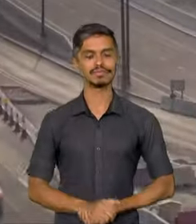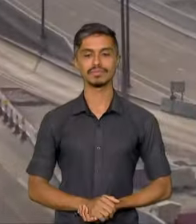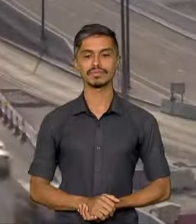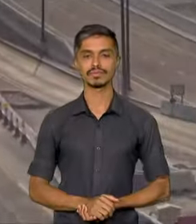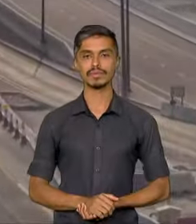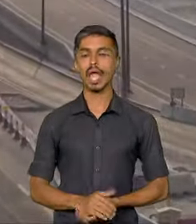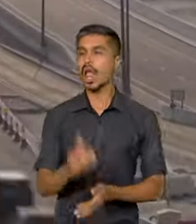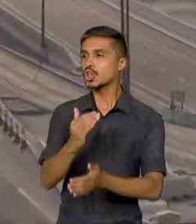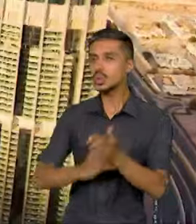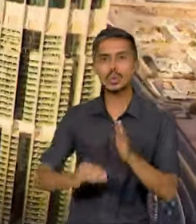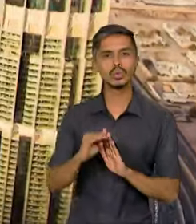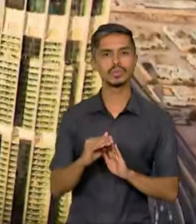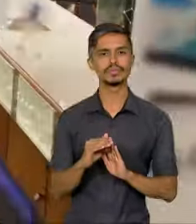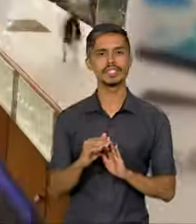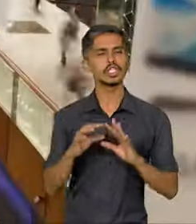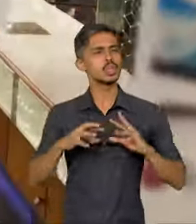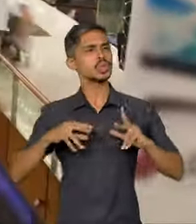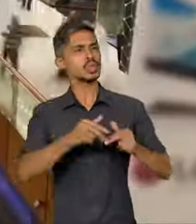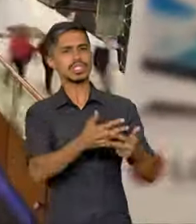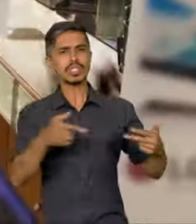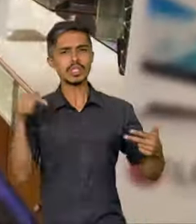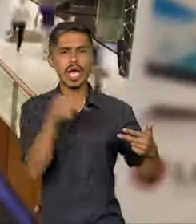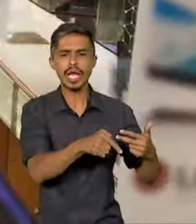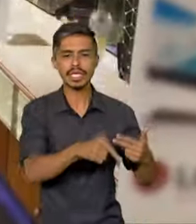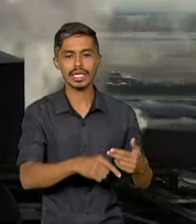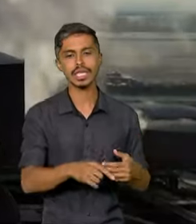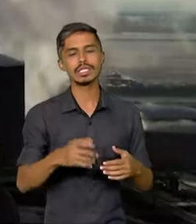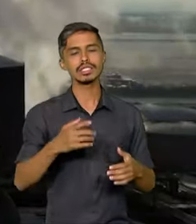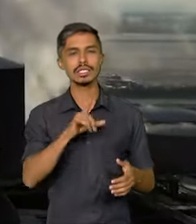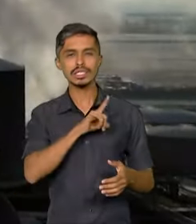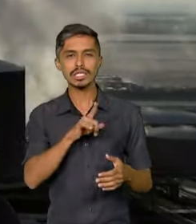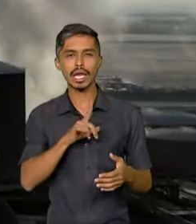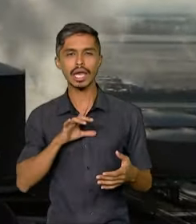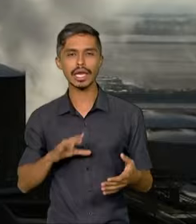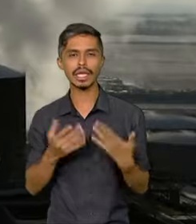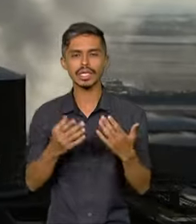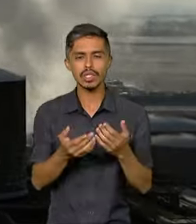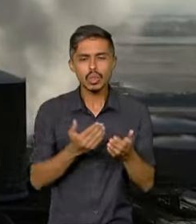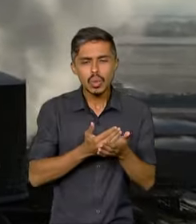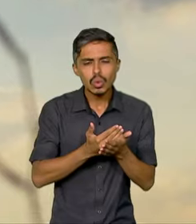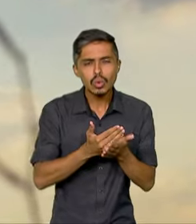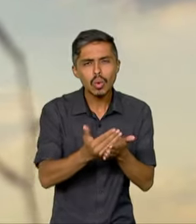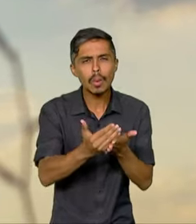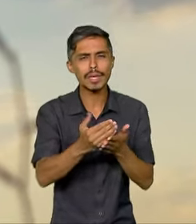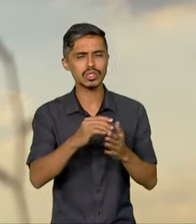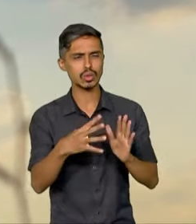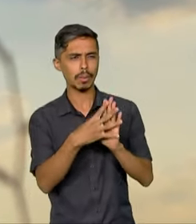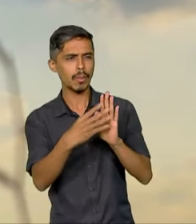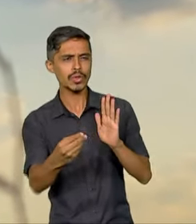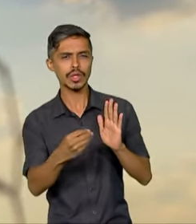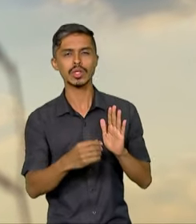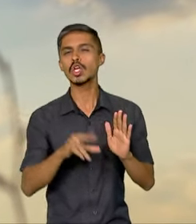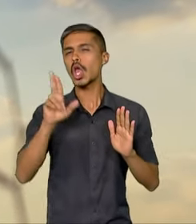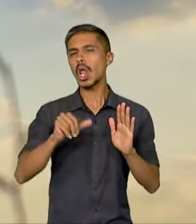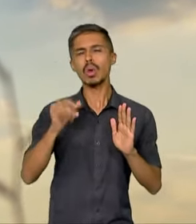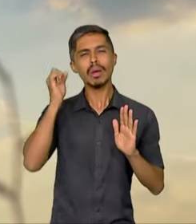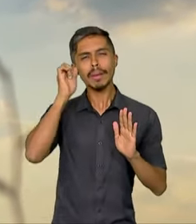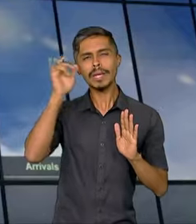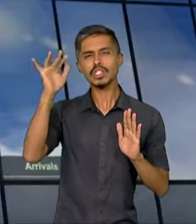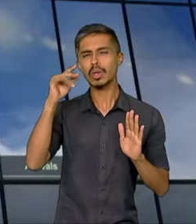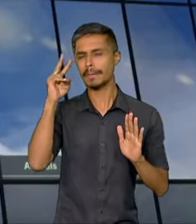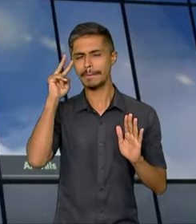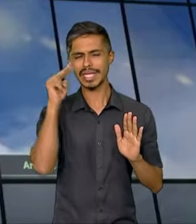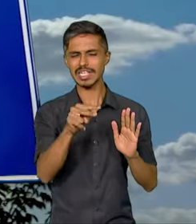Tudo, absolutamente tudo aqui, de certa forma, é a apoteose de um modelo que nunca cogitou pensar na